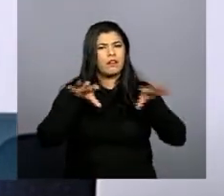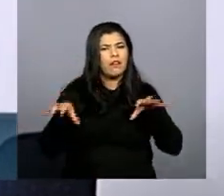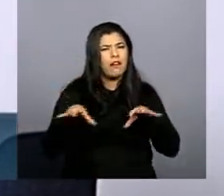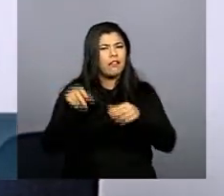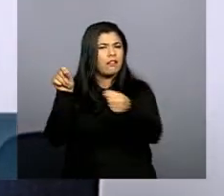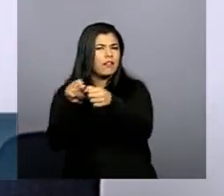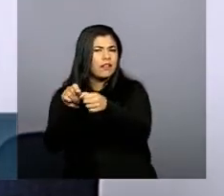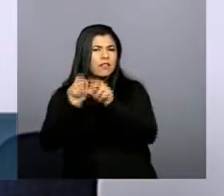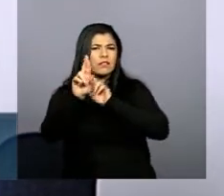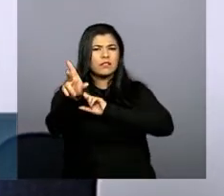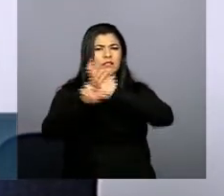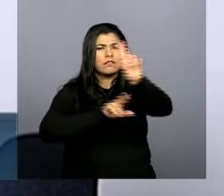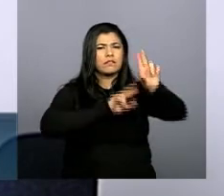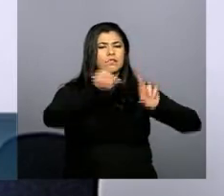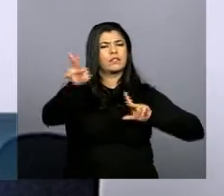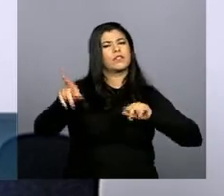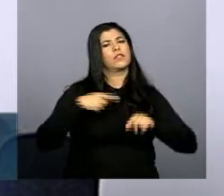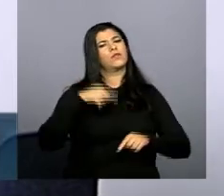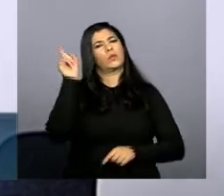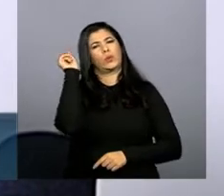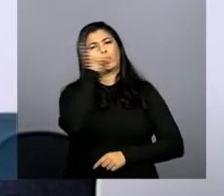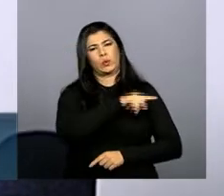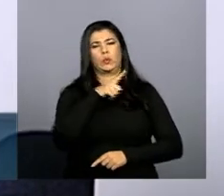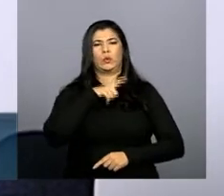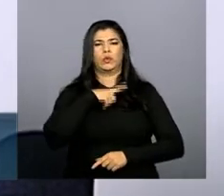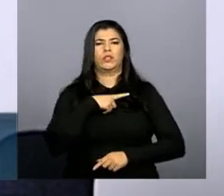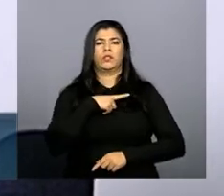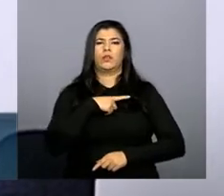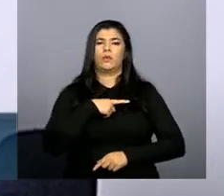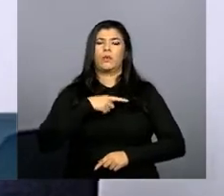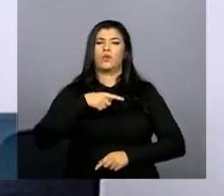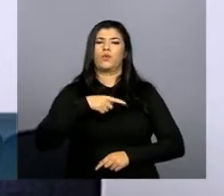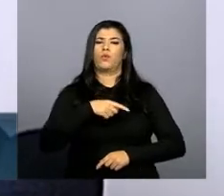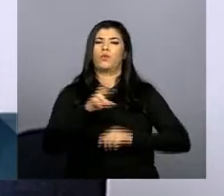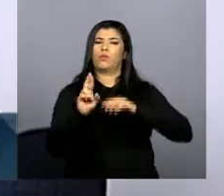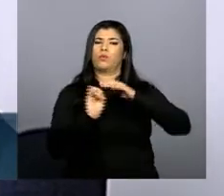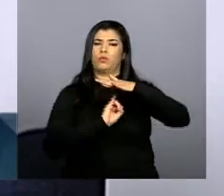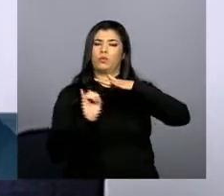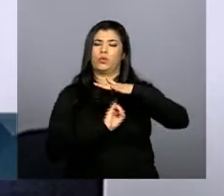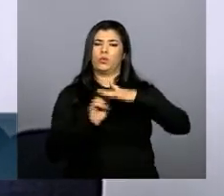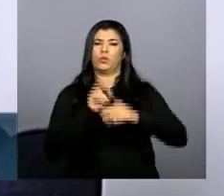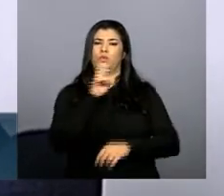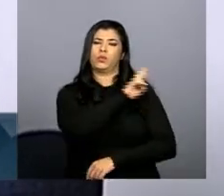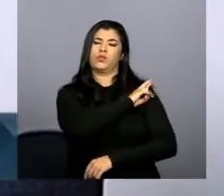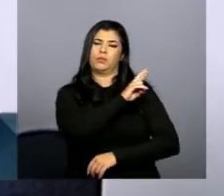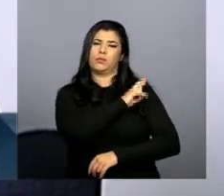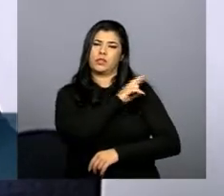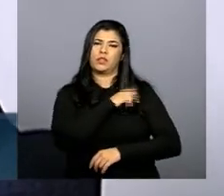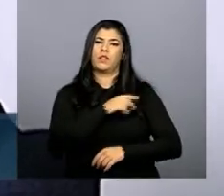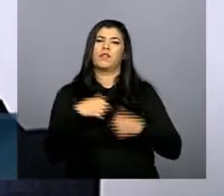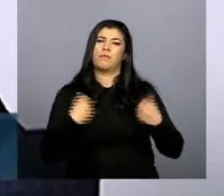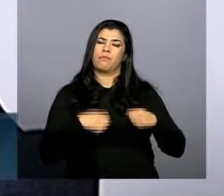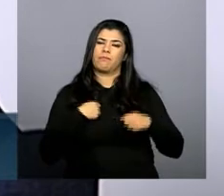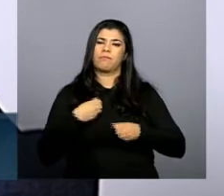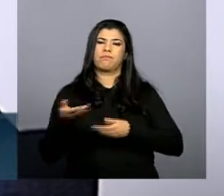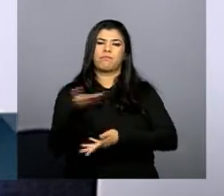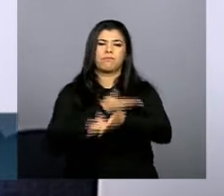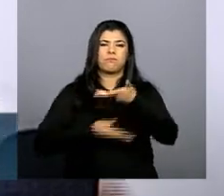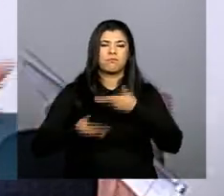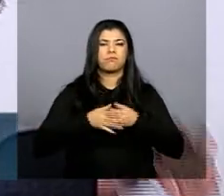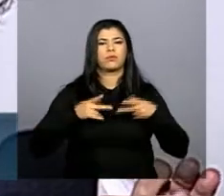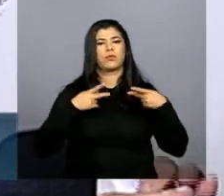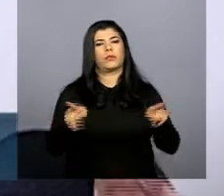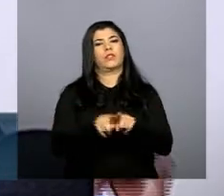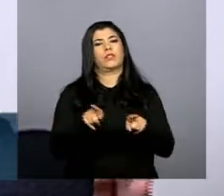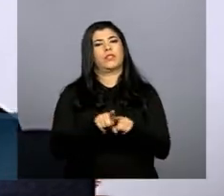e que acaba criando dificuldades não só para os órgãos da agricultura mas para os órgãos ambientais que são os passivos associados a esse processo